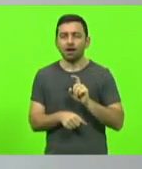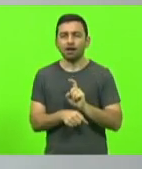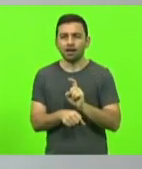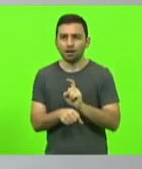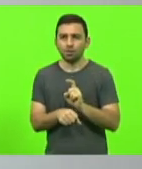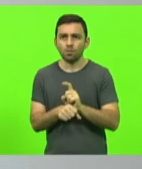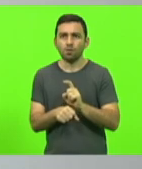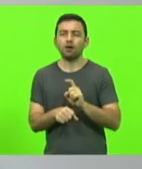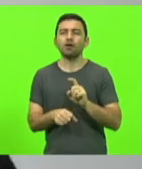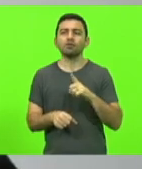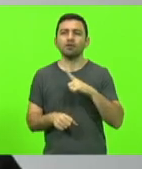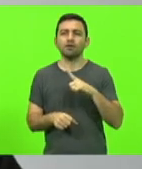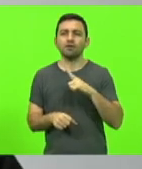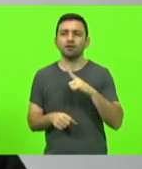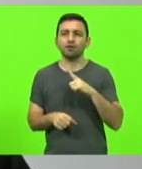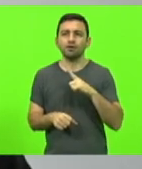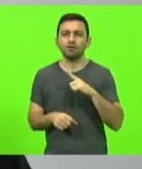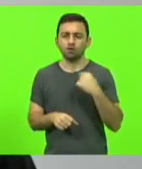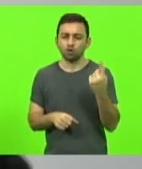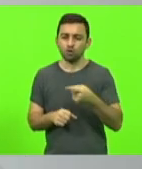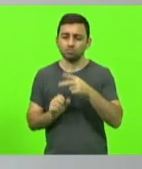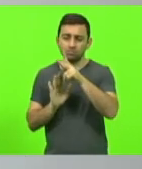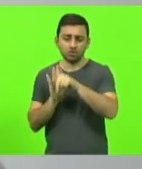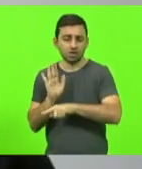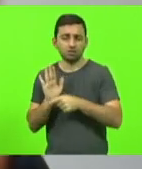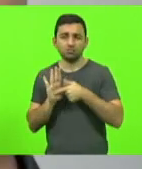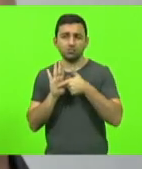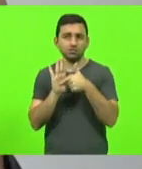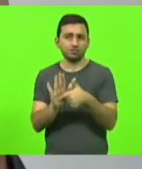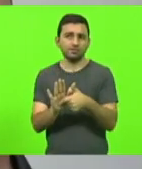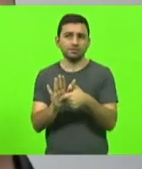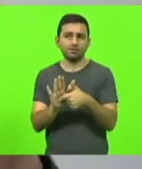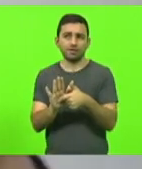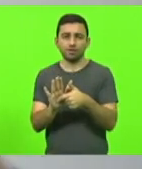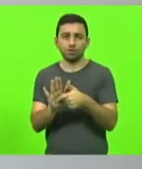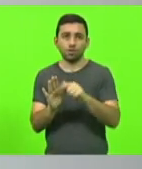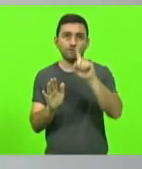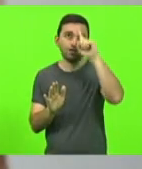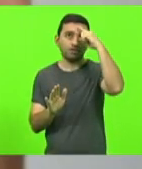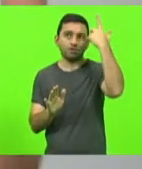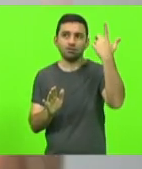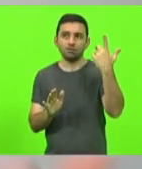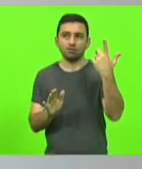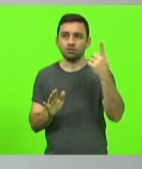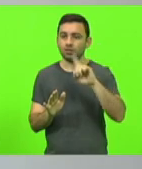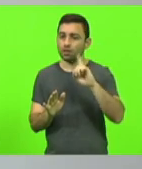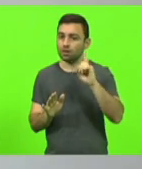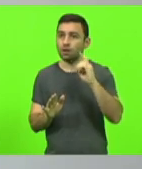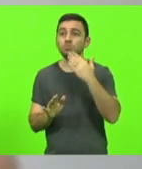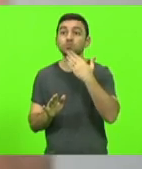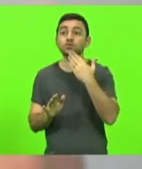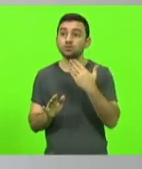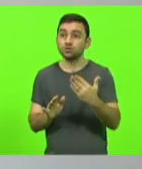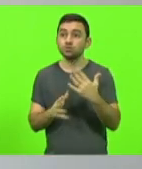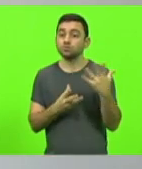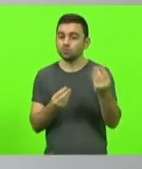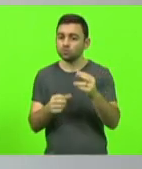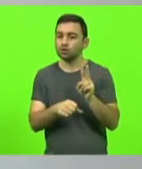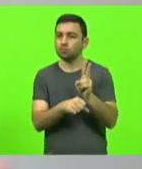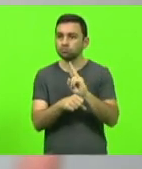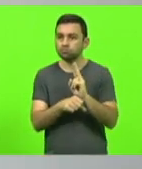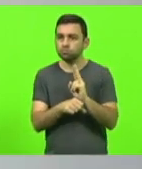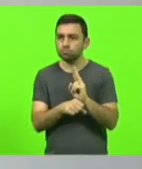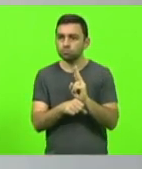por isso que nós apresentamos o projeto. O projeto não vem do nada, ele vem de uma demanda de protetoras